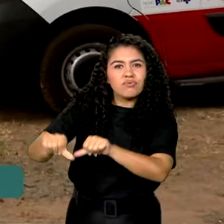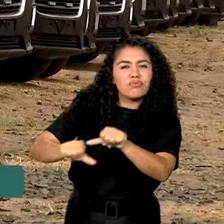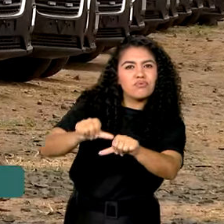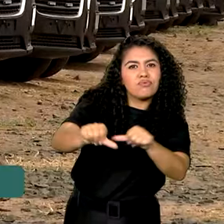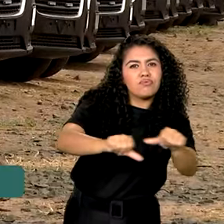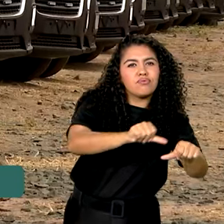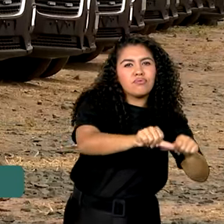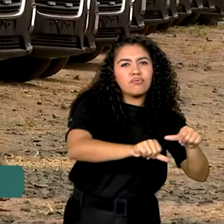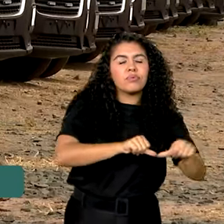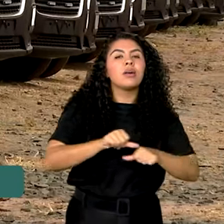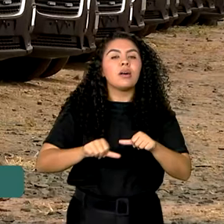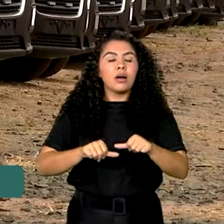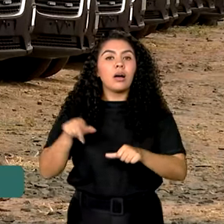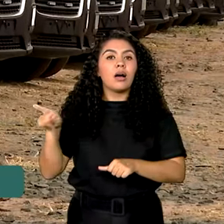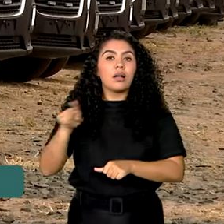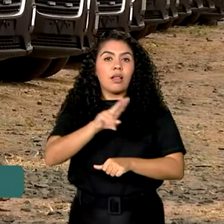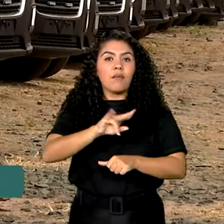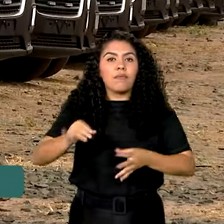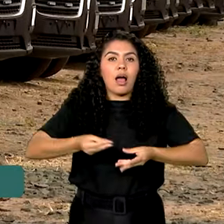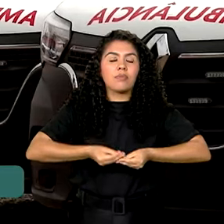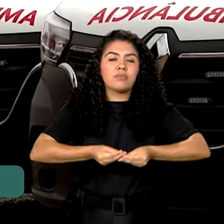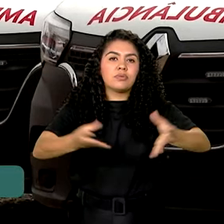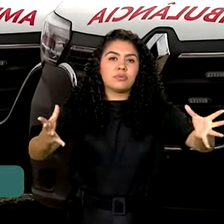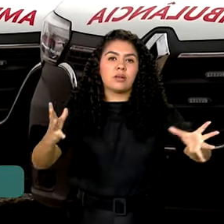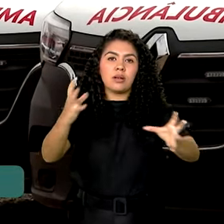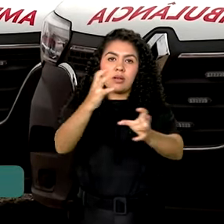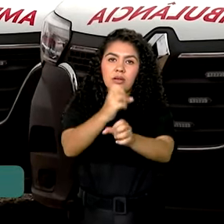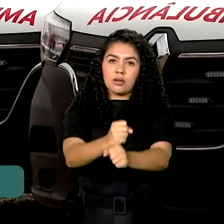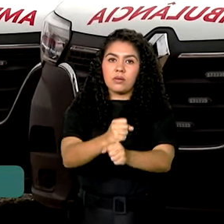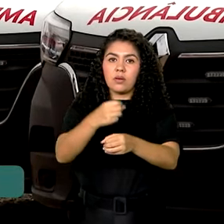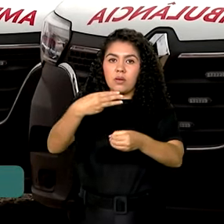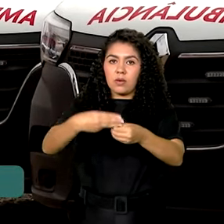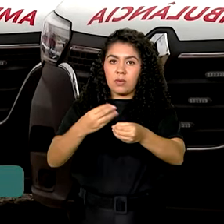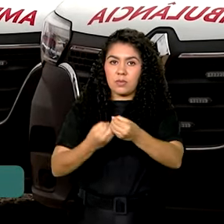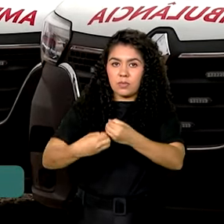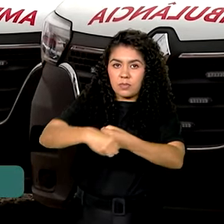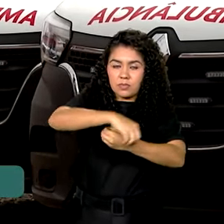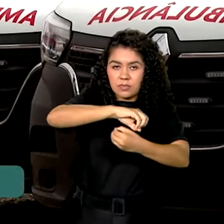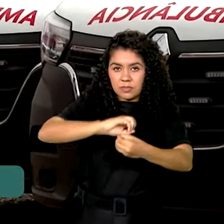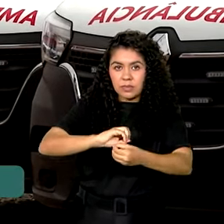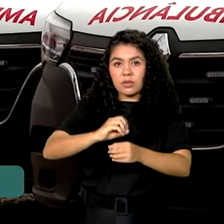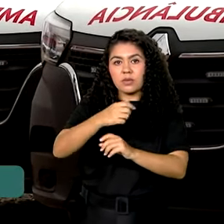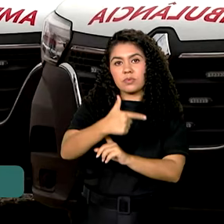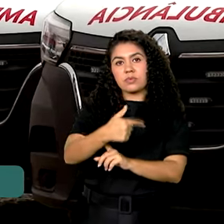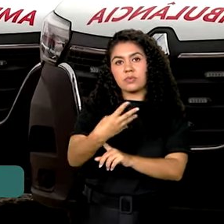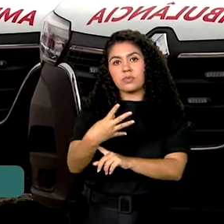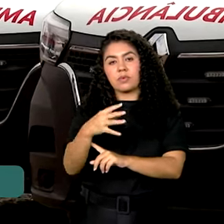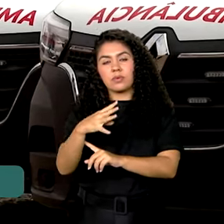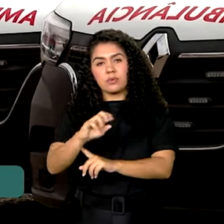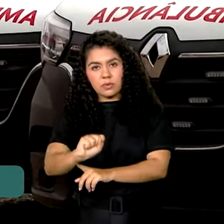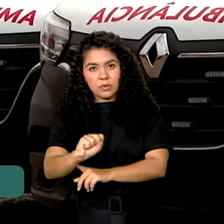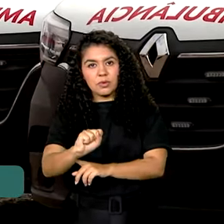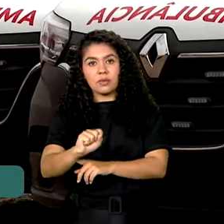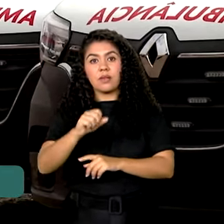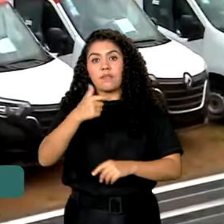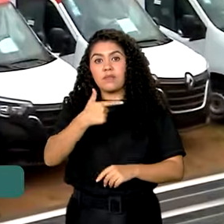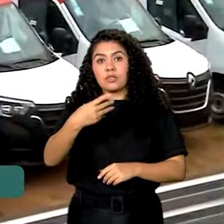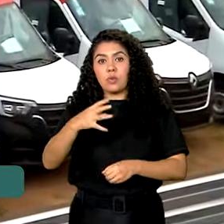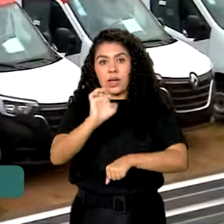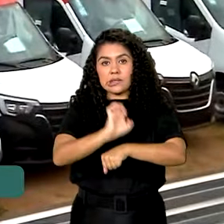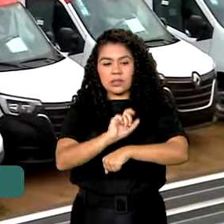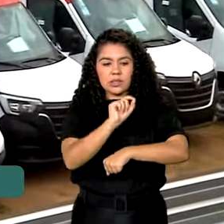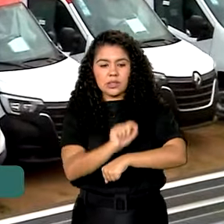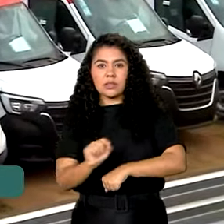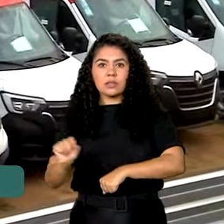frota. Elas serão destinadas a 248 municípios em 24 estados. Além